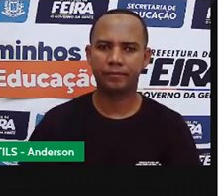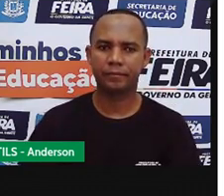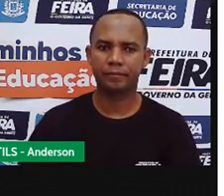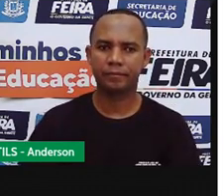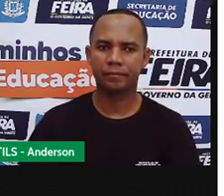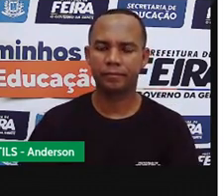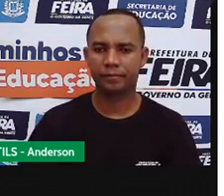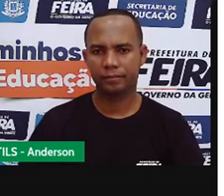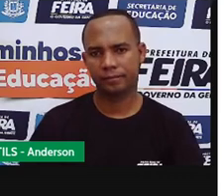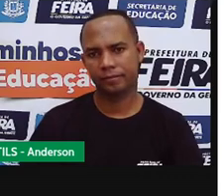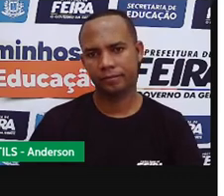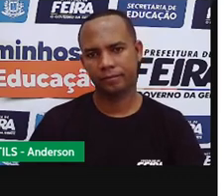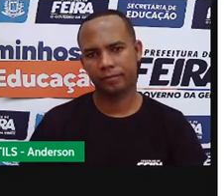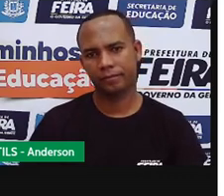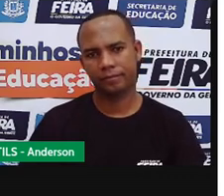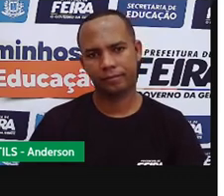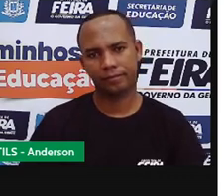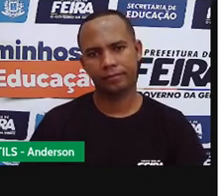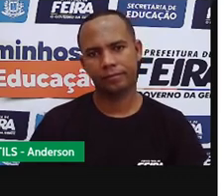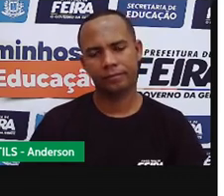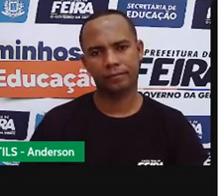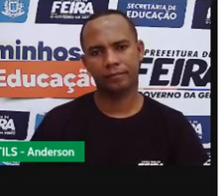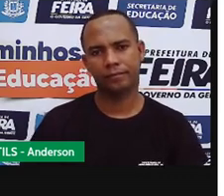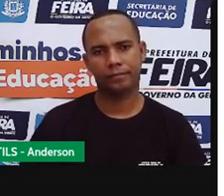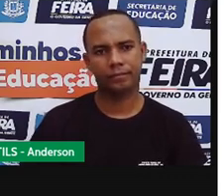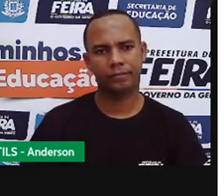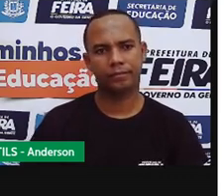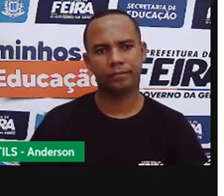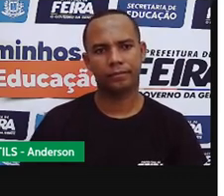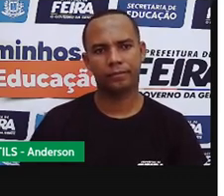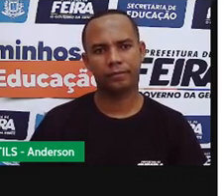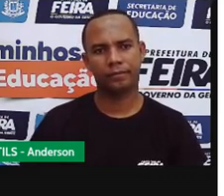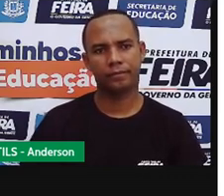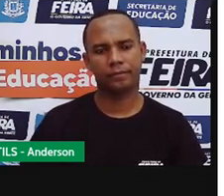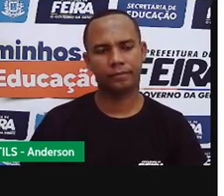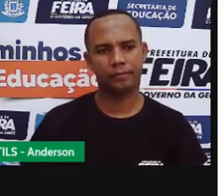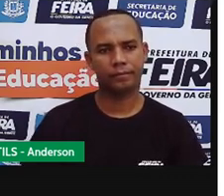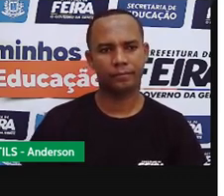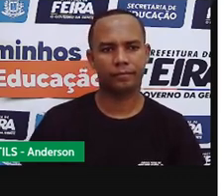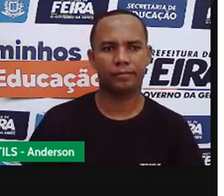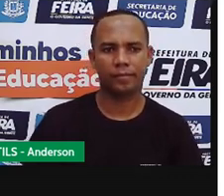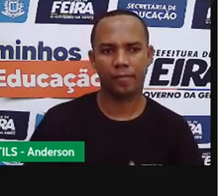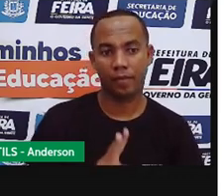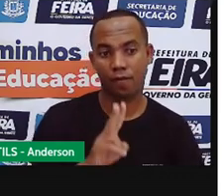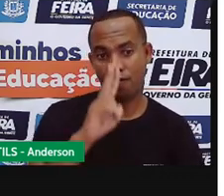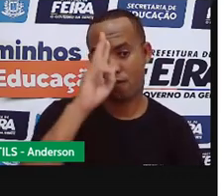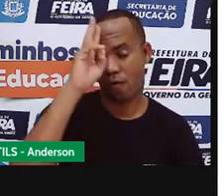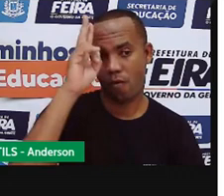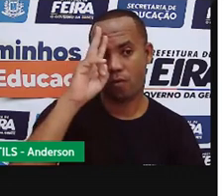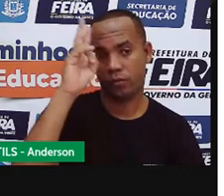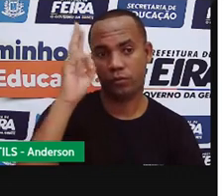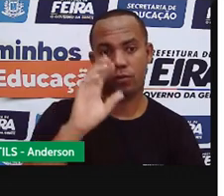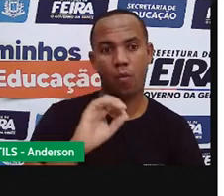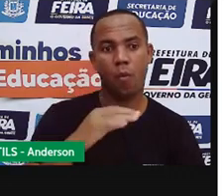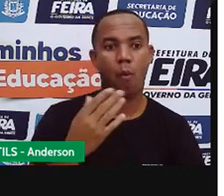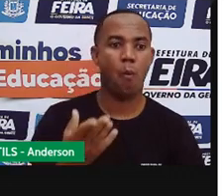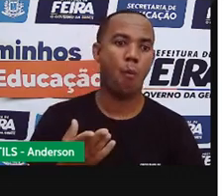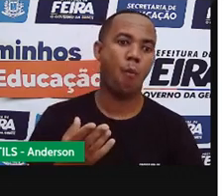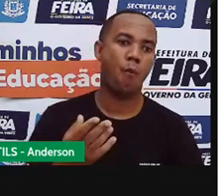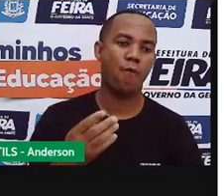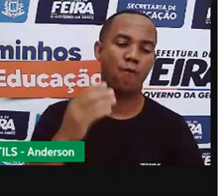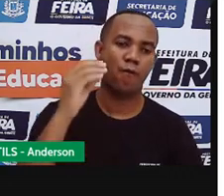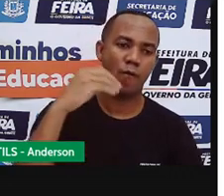O som do R assim, ele vai ter o som e a pronúncia igual